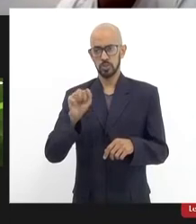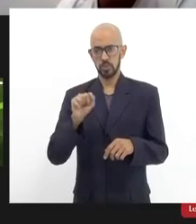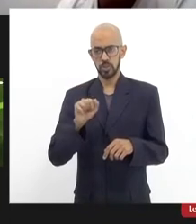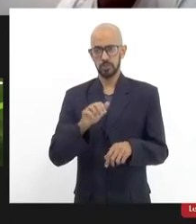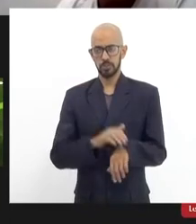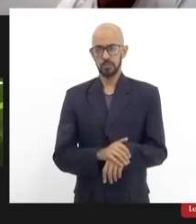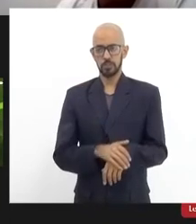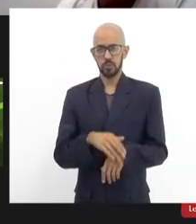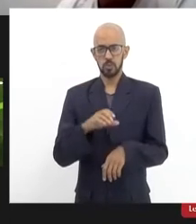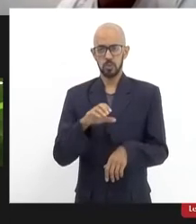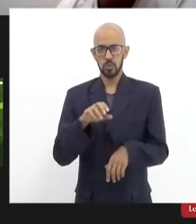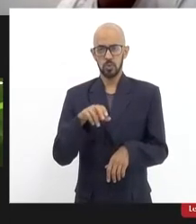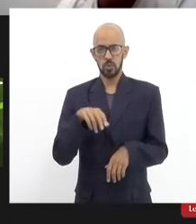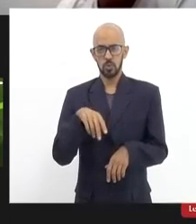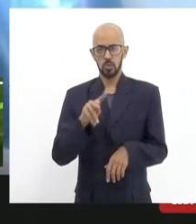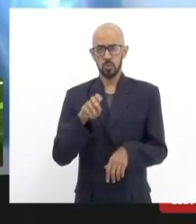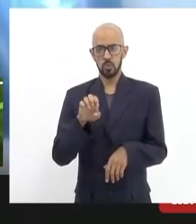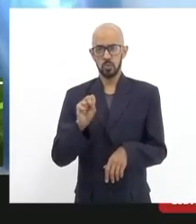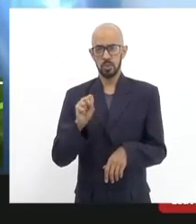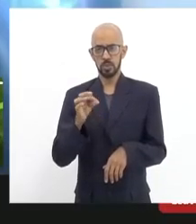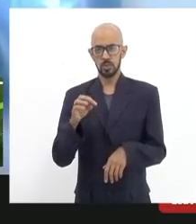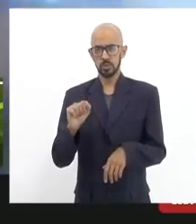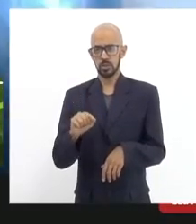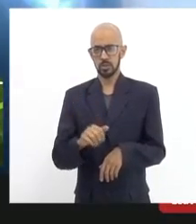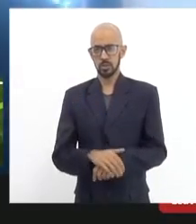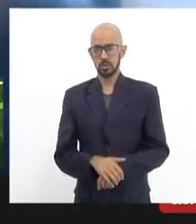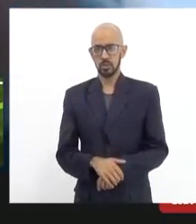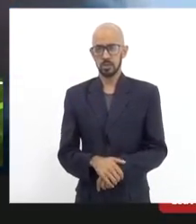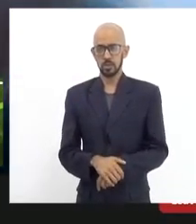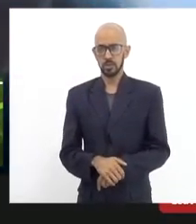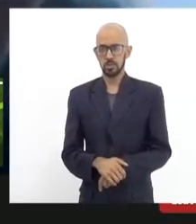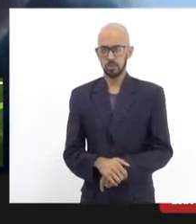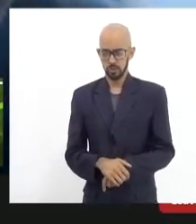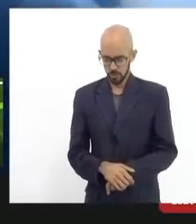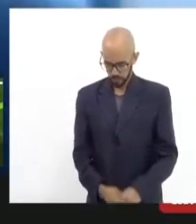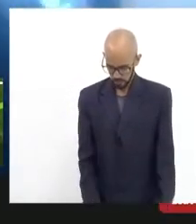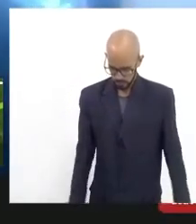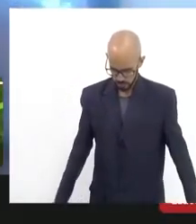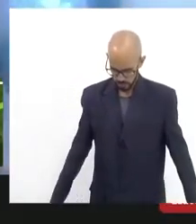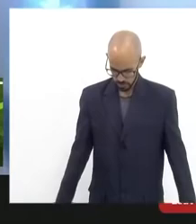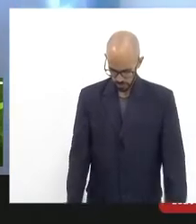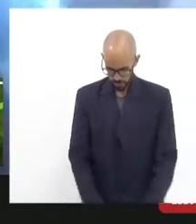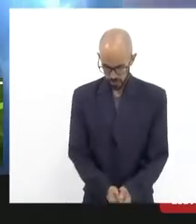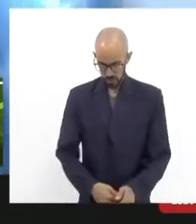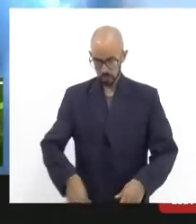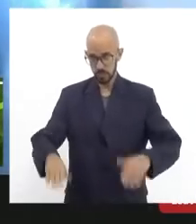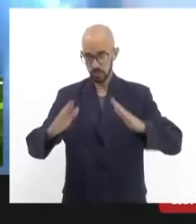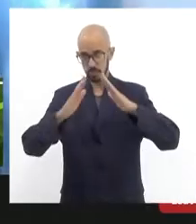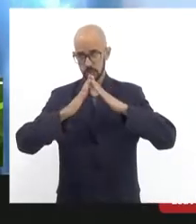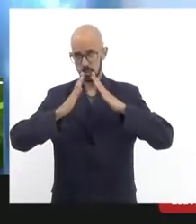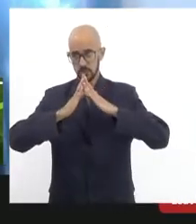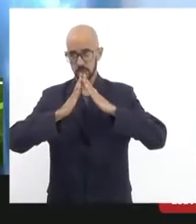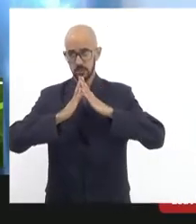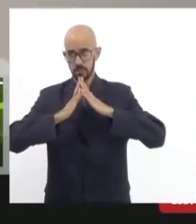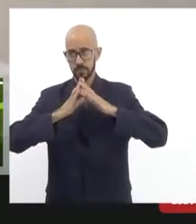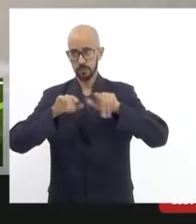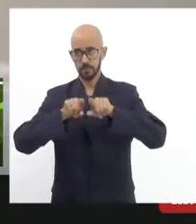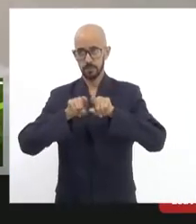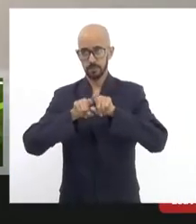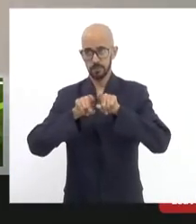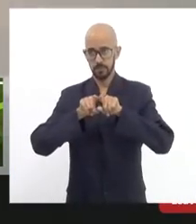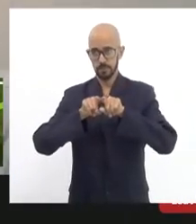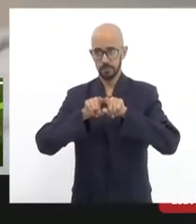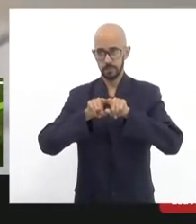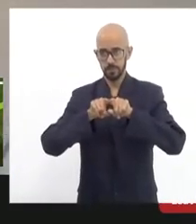e depois nós temos aqui os moradores também estou vendo aqui o Valdeck posso esperar um pouco mais